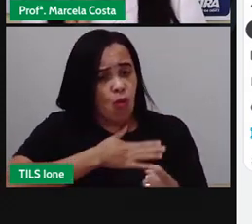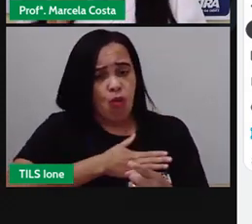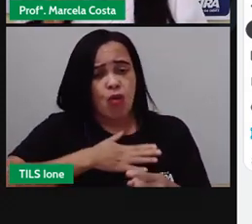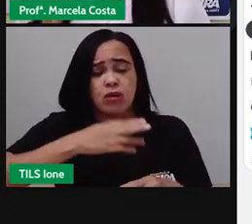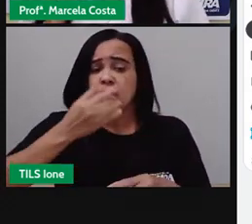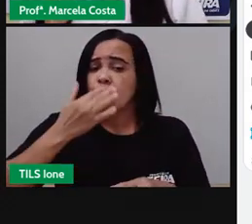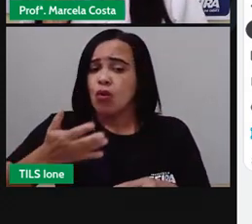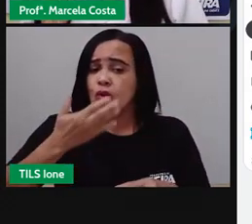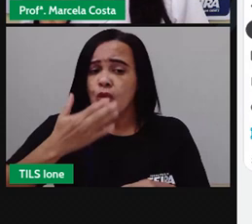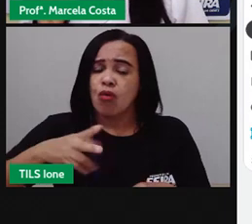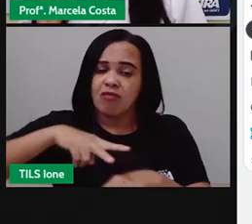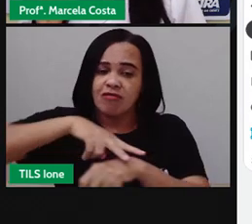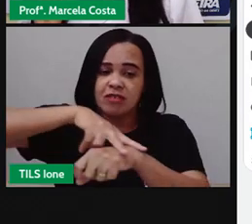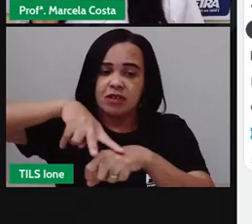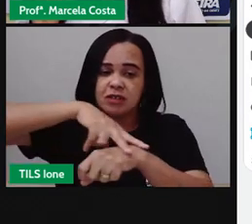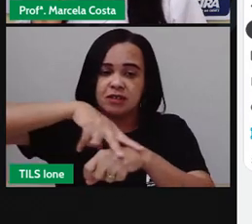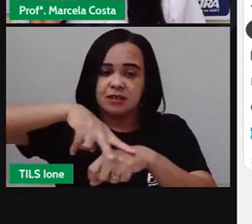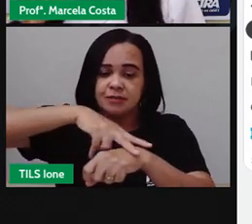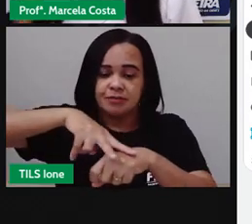são